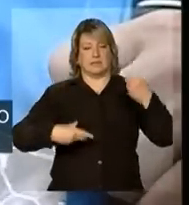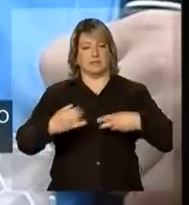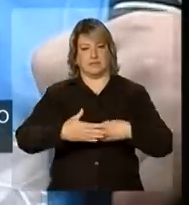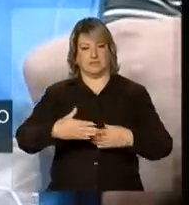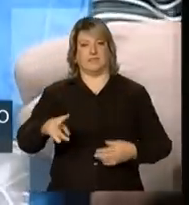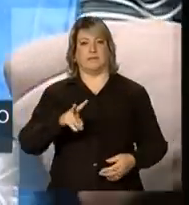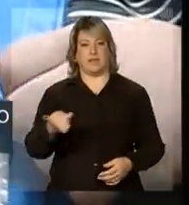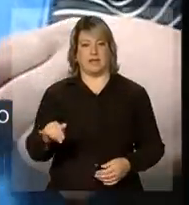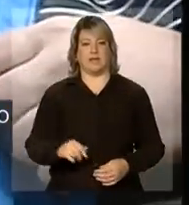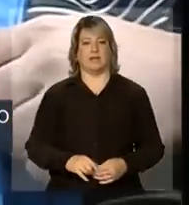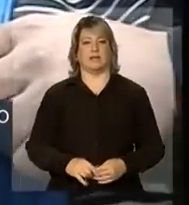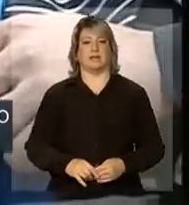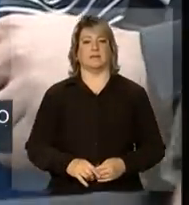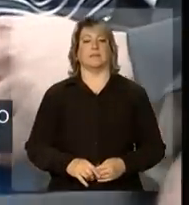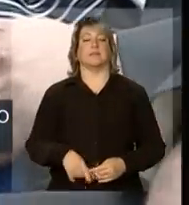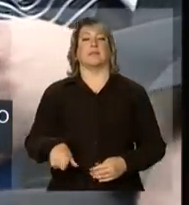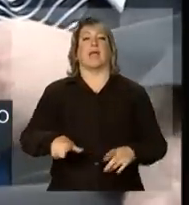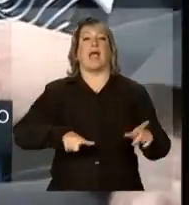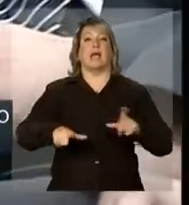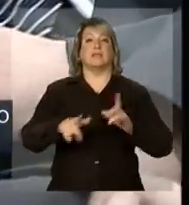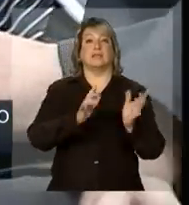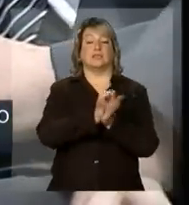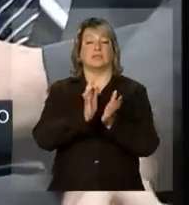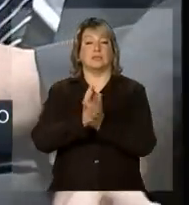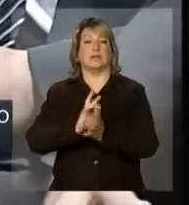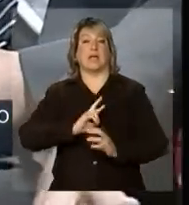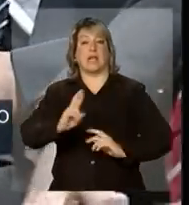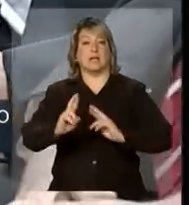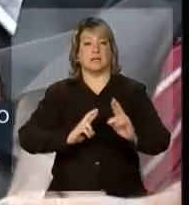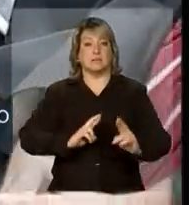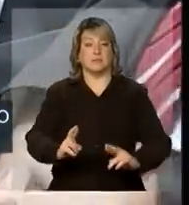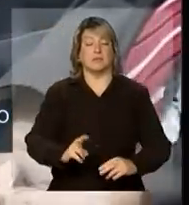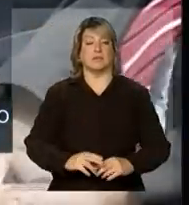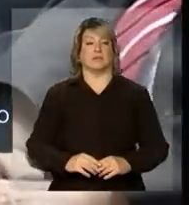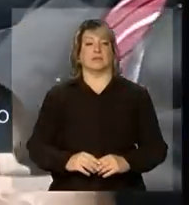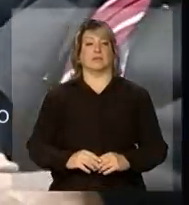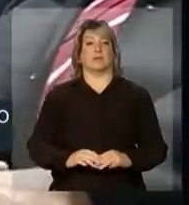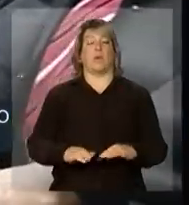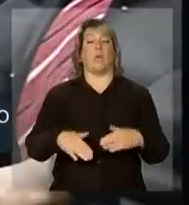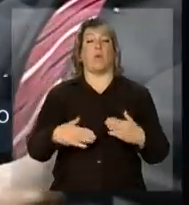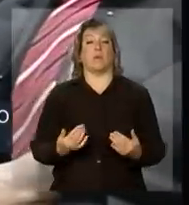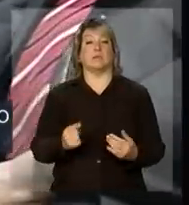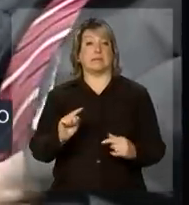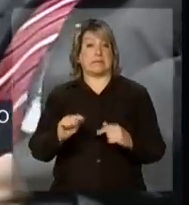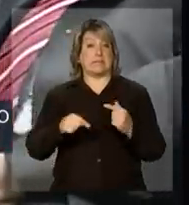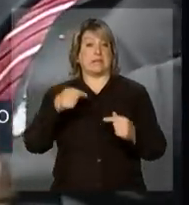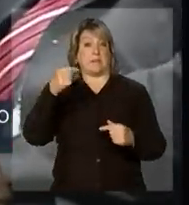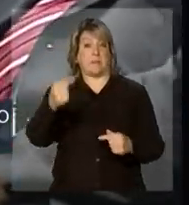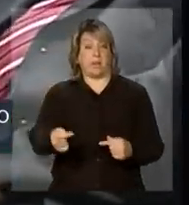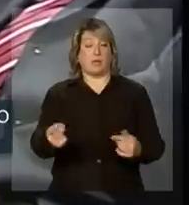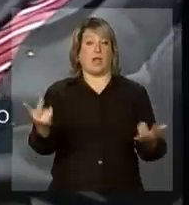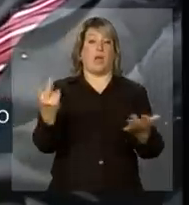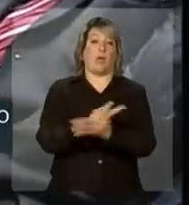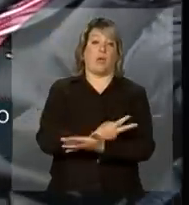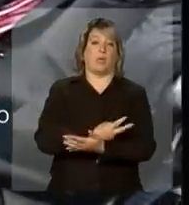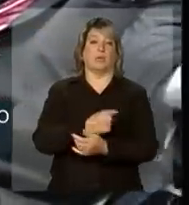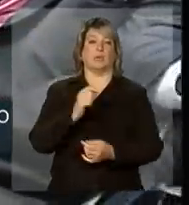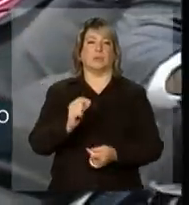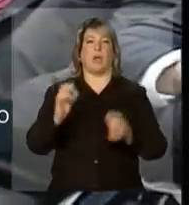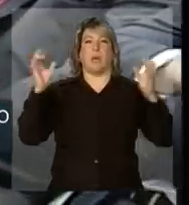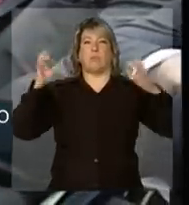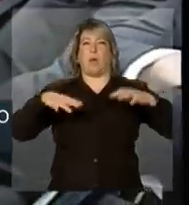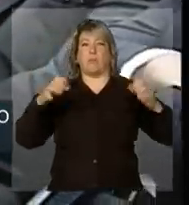as ações de respostas, quando após a ocorrência do desastre natural